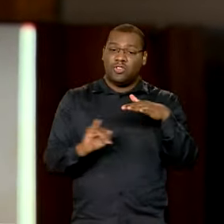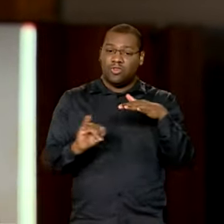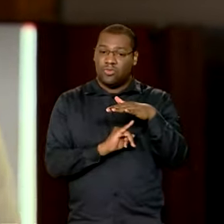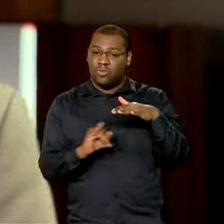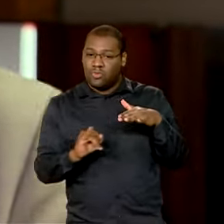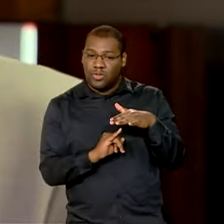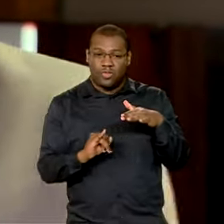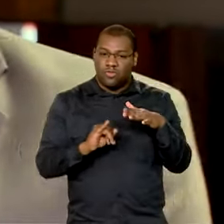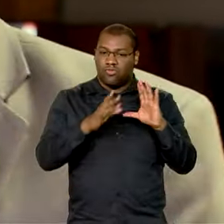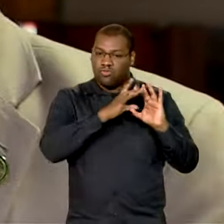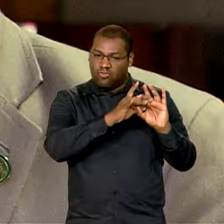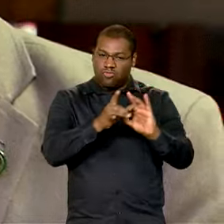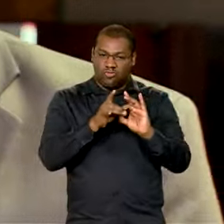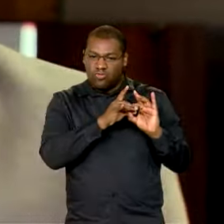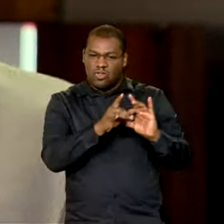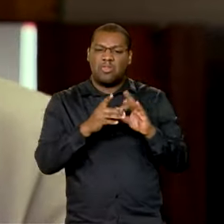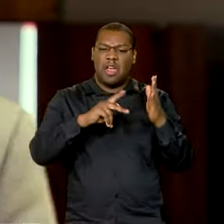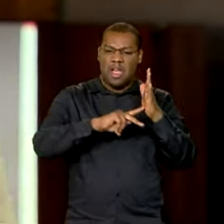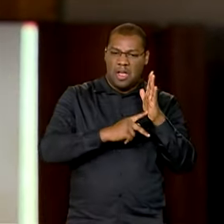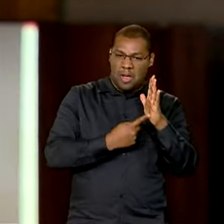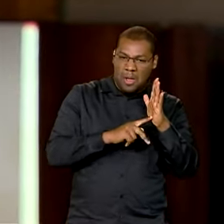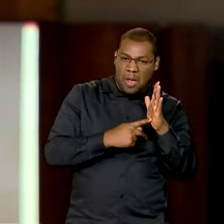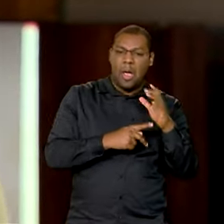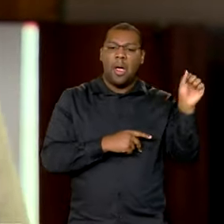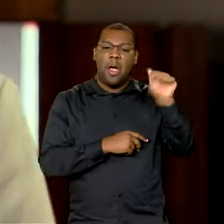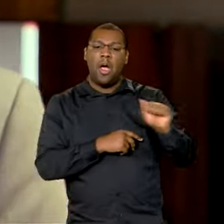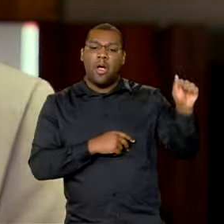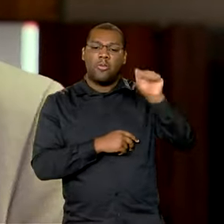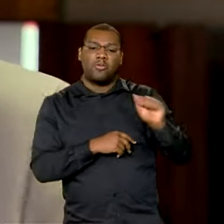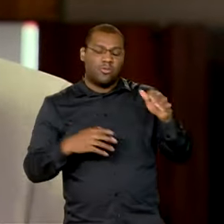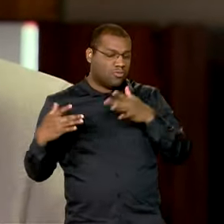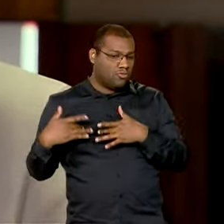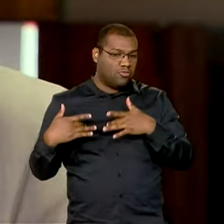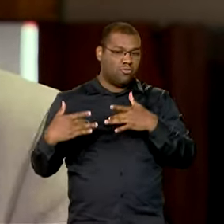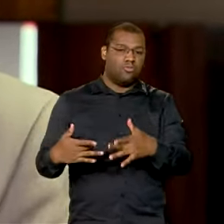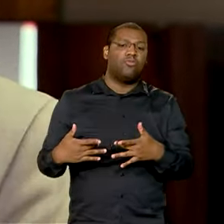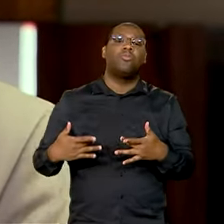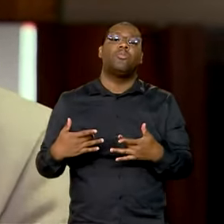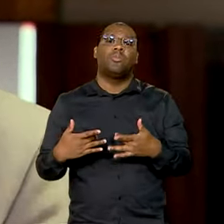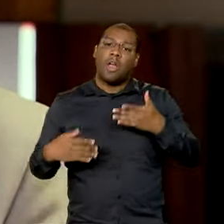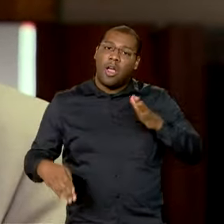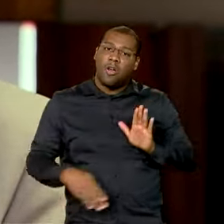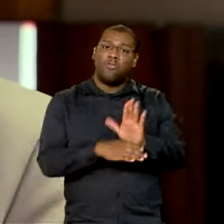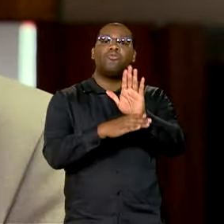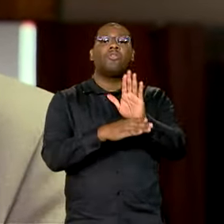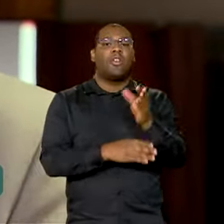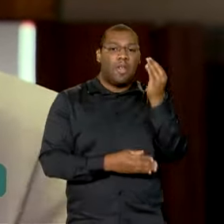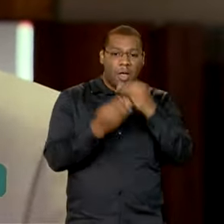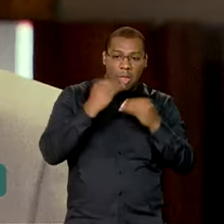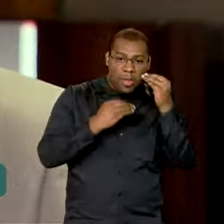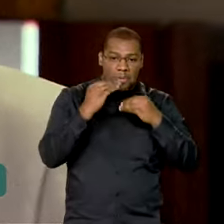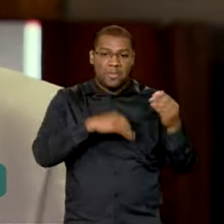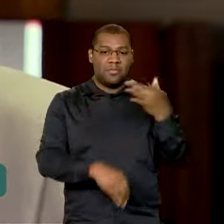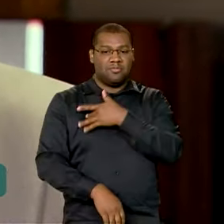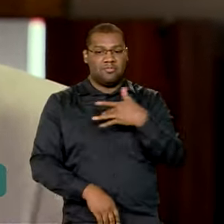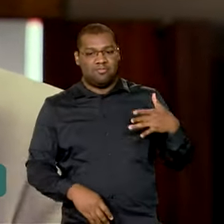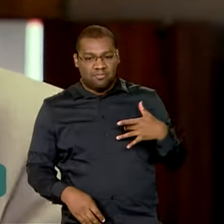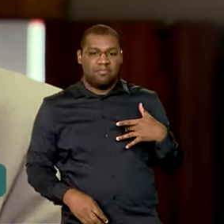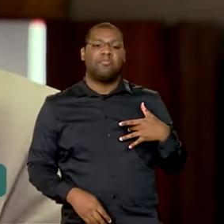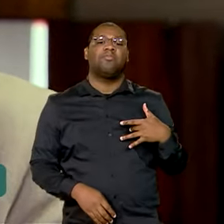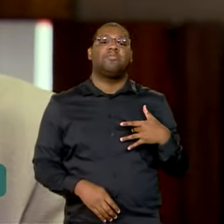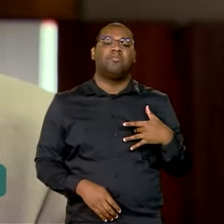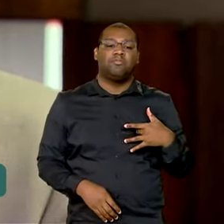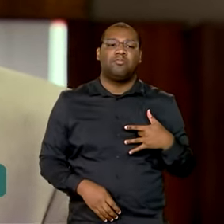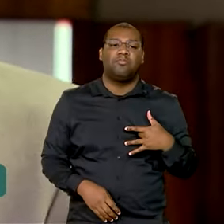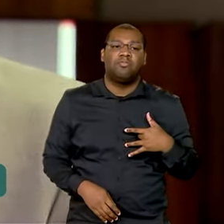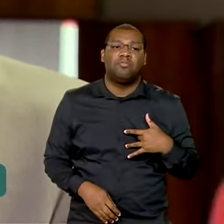organizadas em cooperativas, em associações solidárias, produzindo alimentos saudáveis, mais a gente